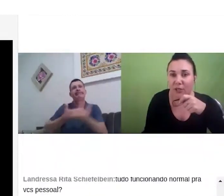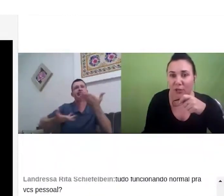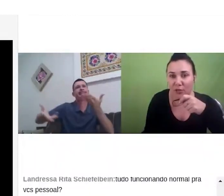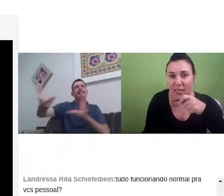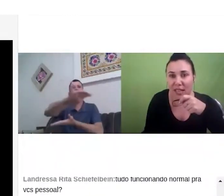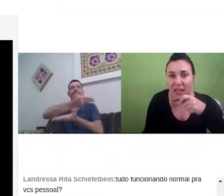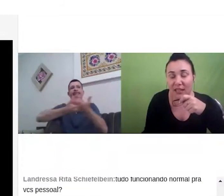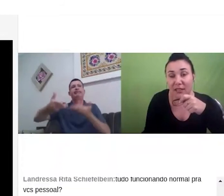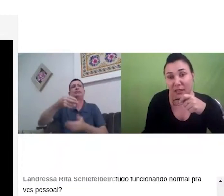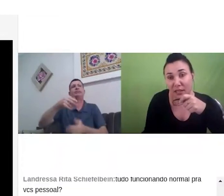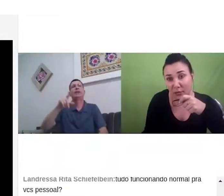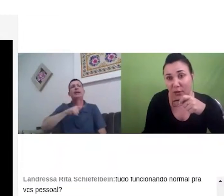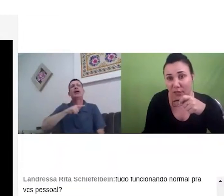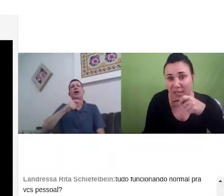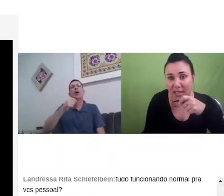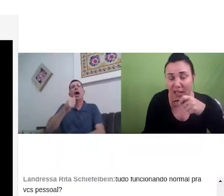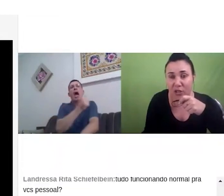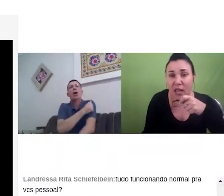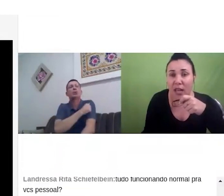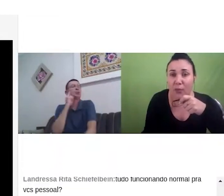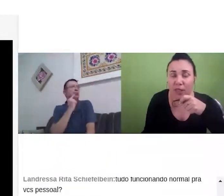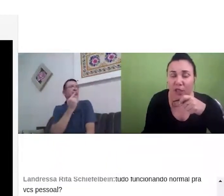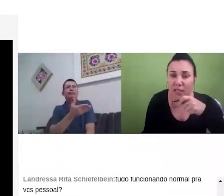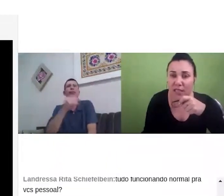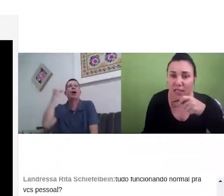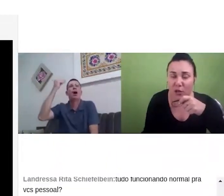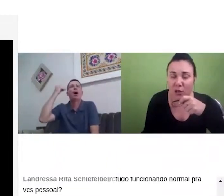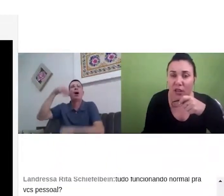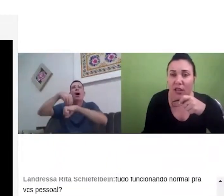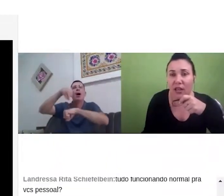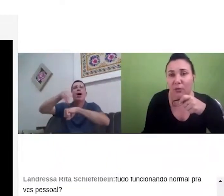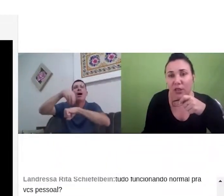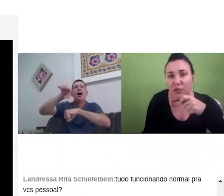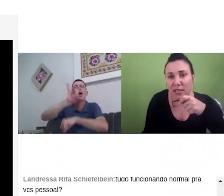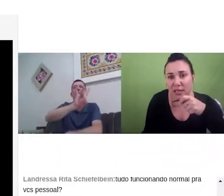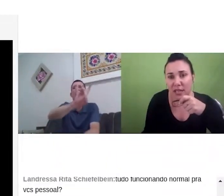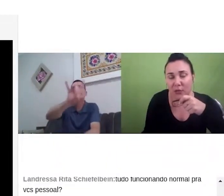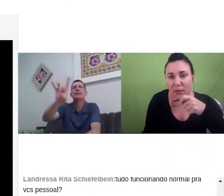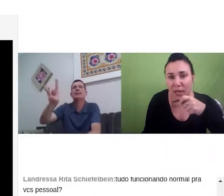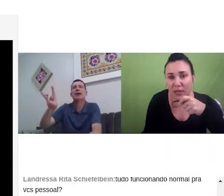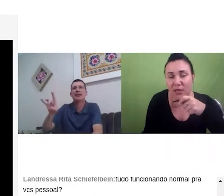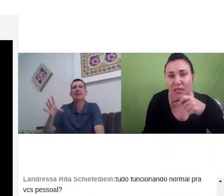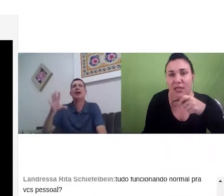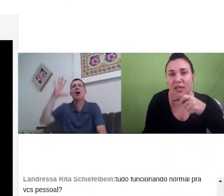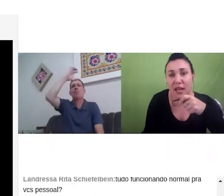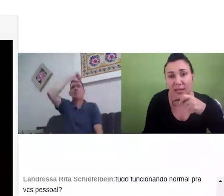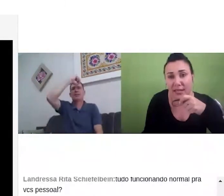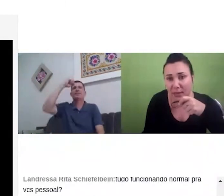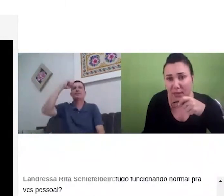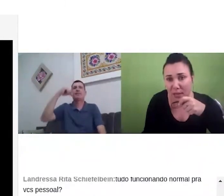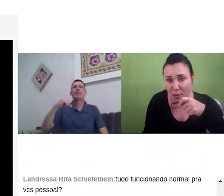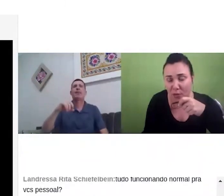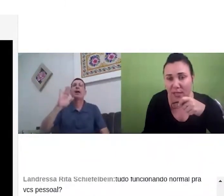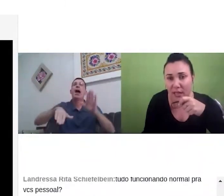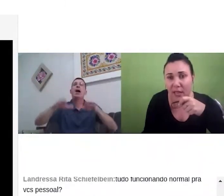medo para dentro da universidade dentro da universidade é importante fazer essas trocas é importante fazer esses acolhimentos essas